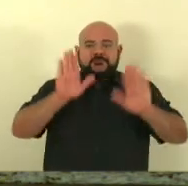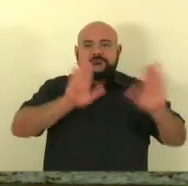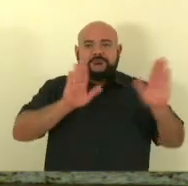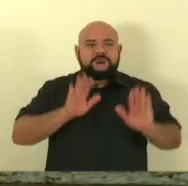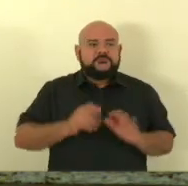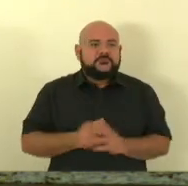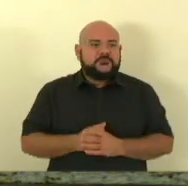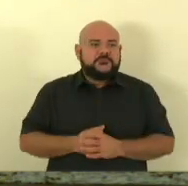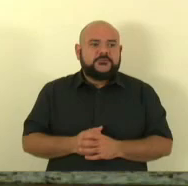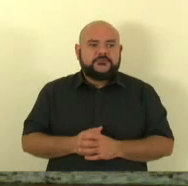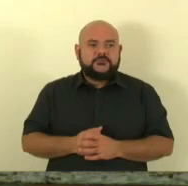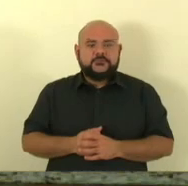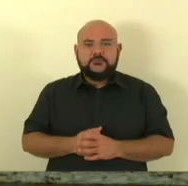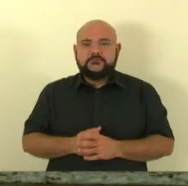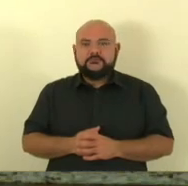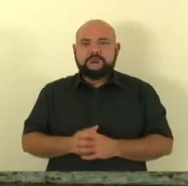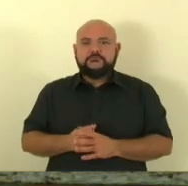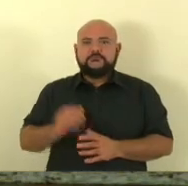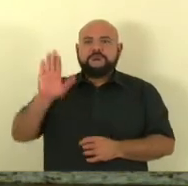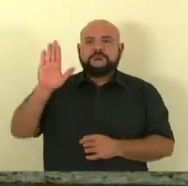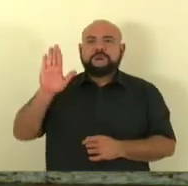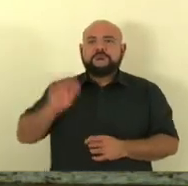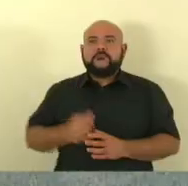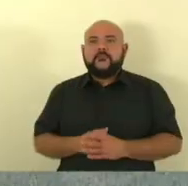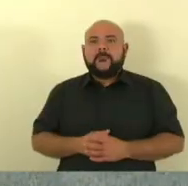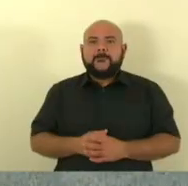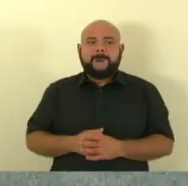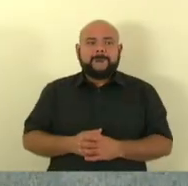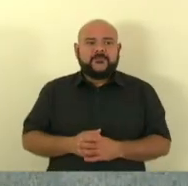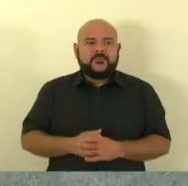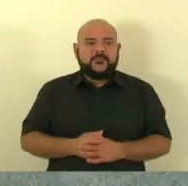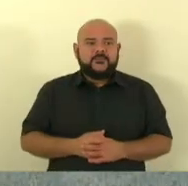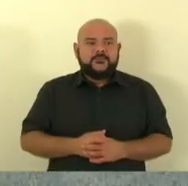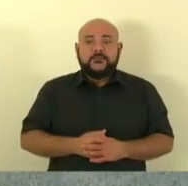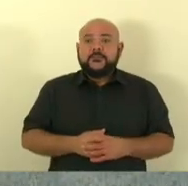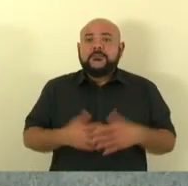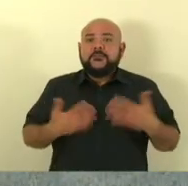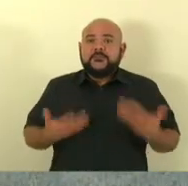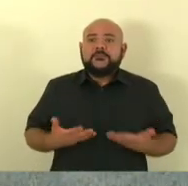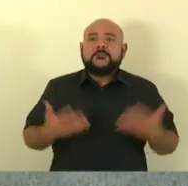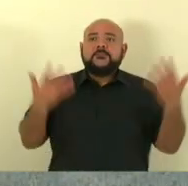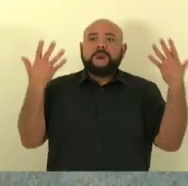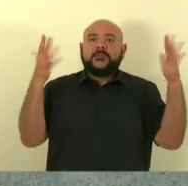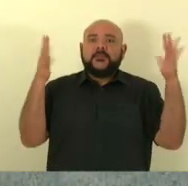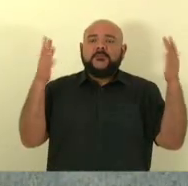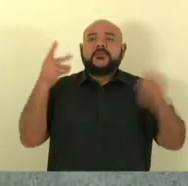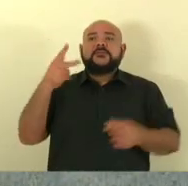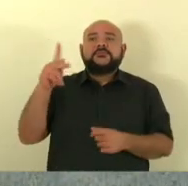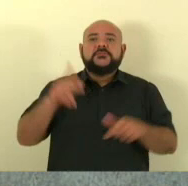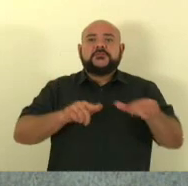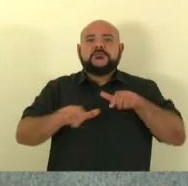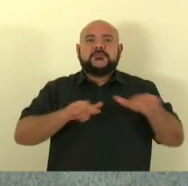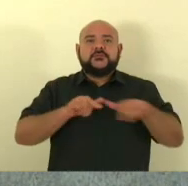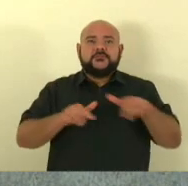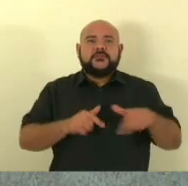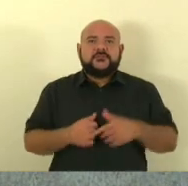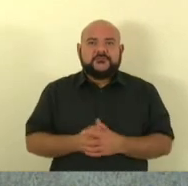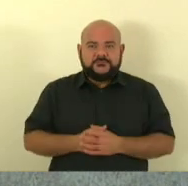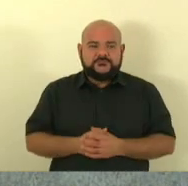não deputado o nosso presidente que não falha a sessão meus parabéns pelo seu trabalho você merece ser deputado